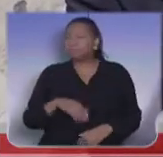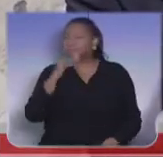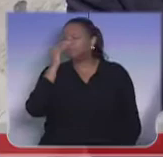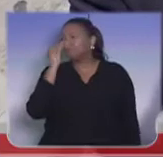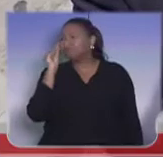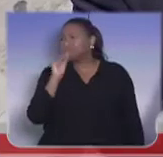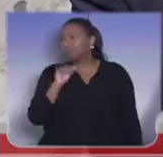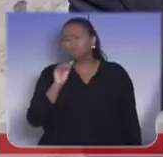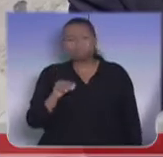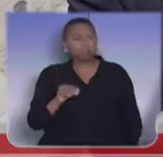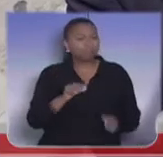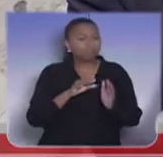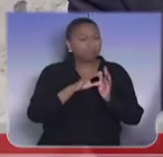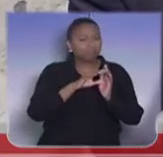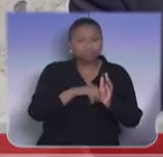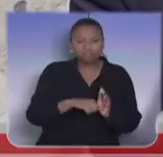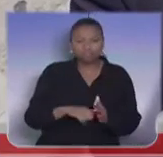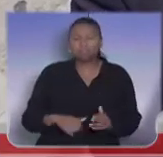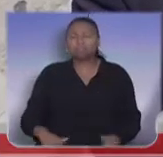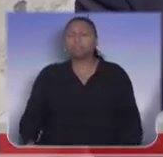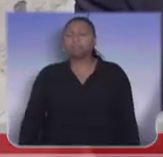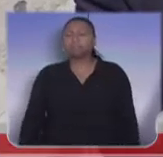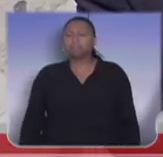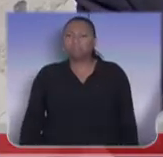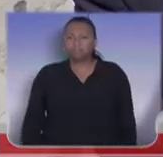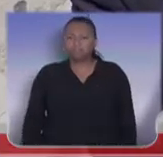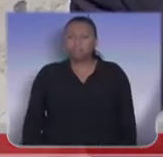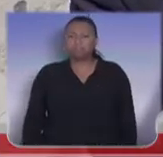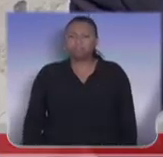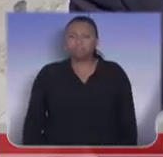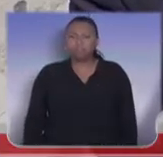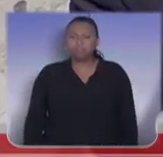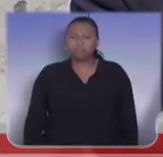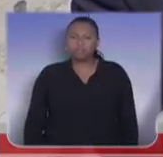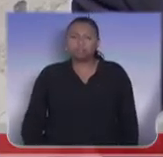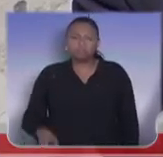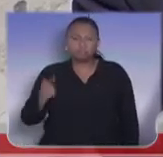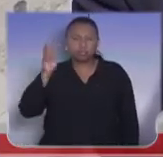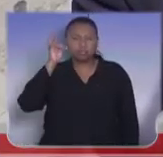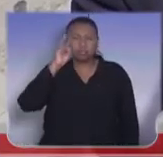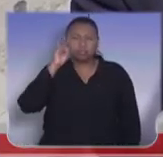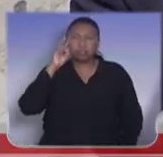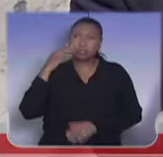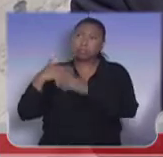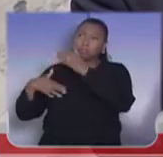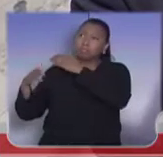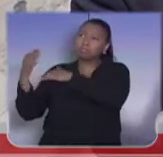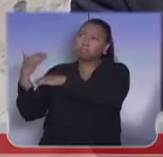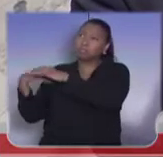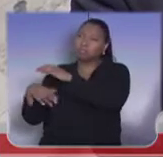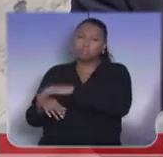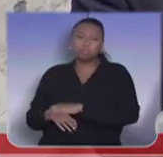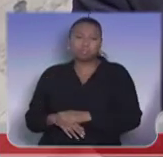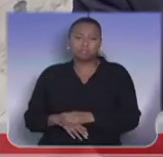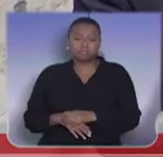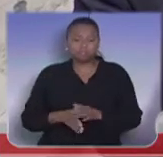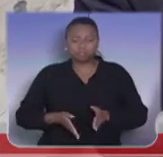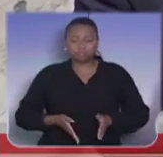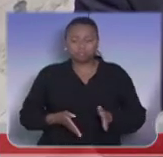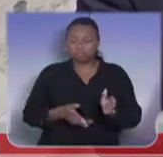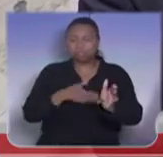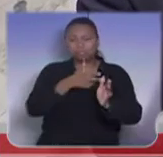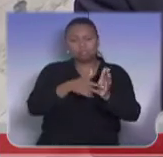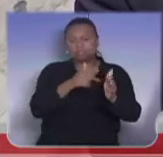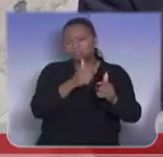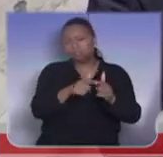roubado. A partir da nossa história que começou, bem pouco existe. E a gente vem